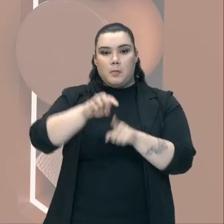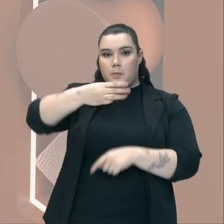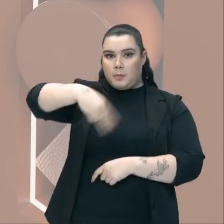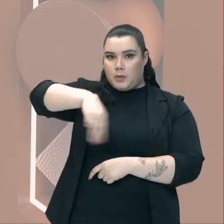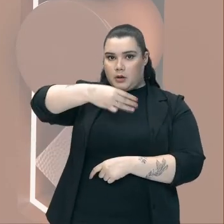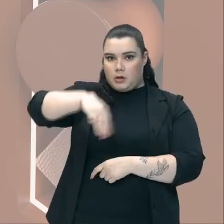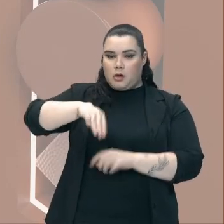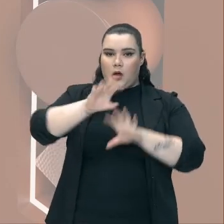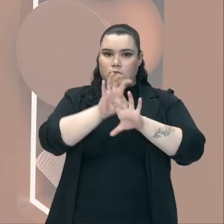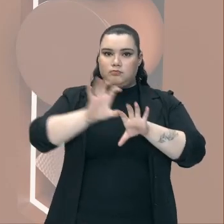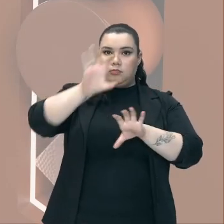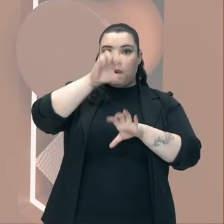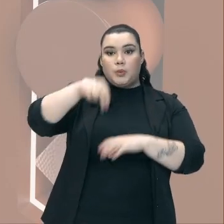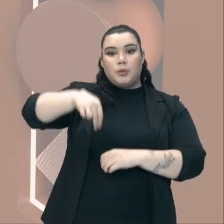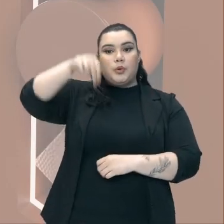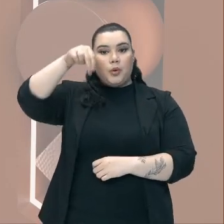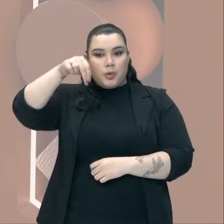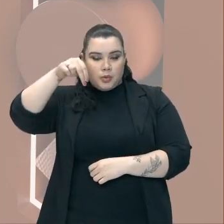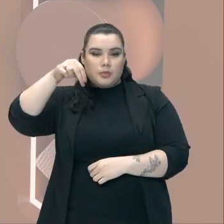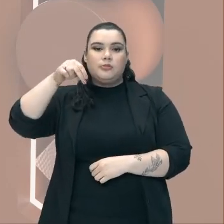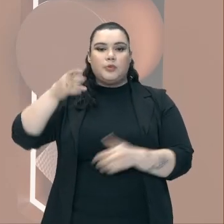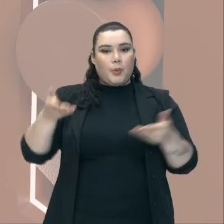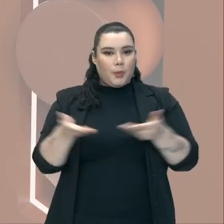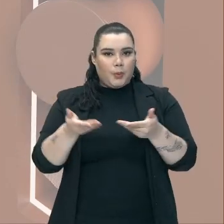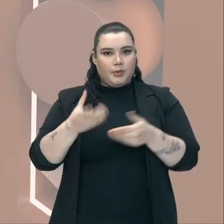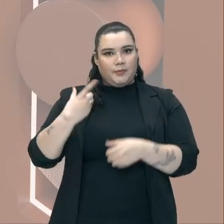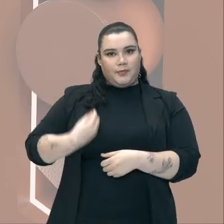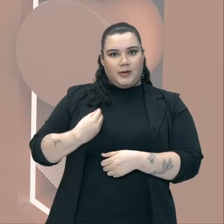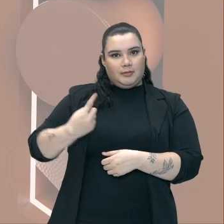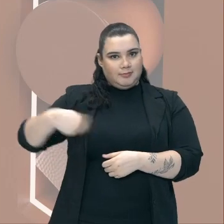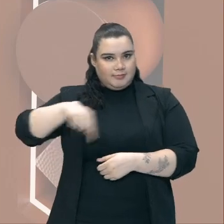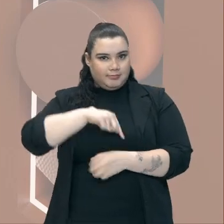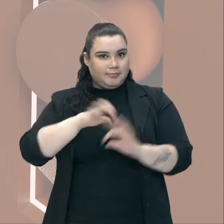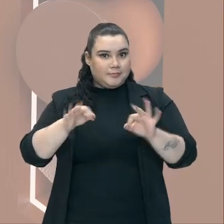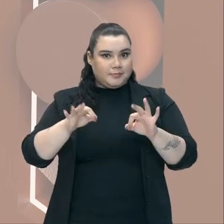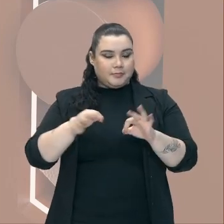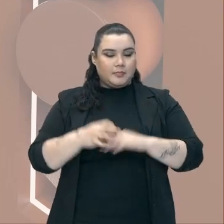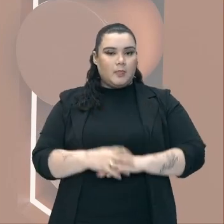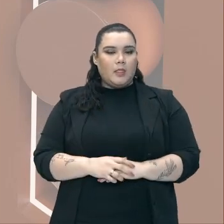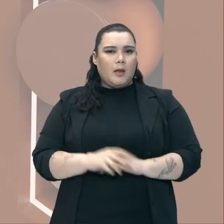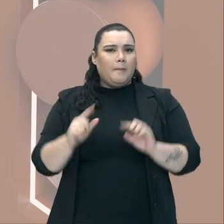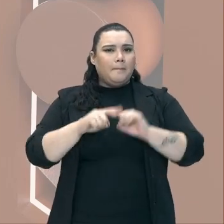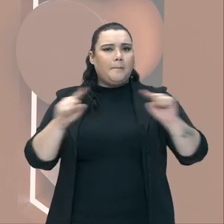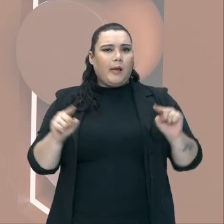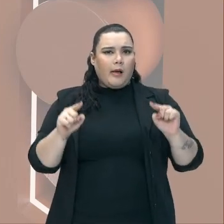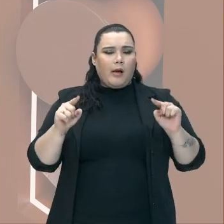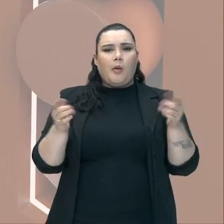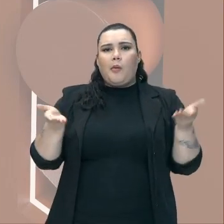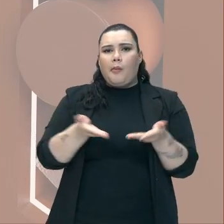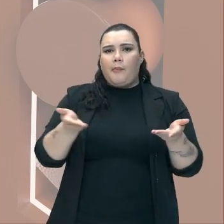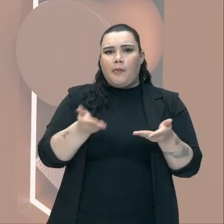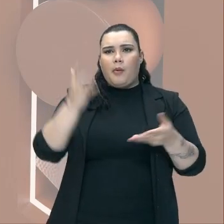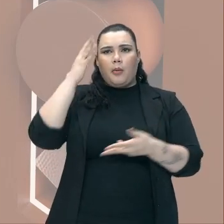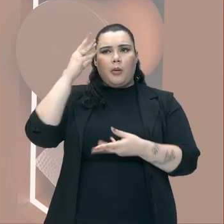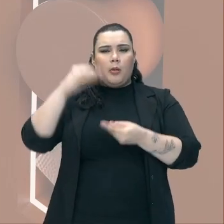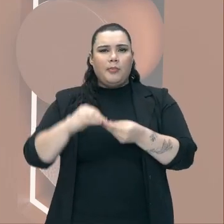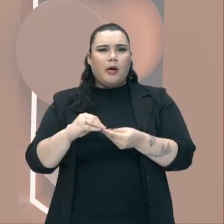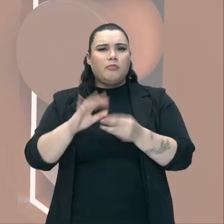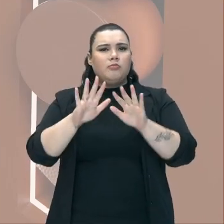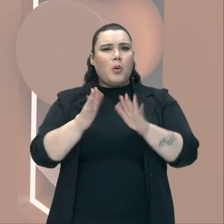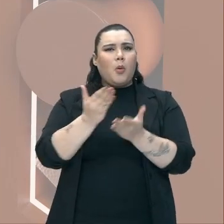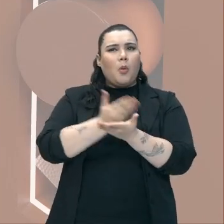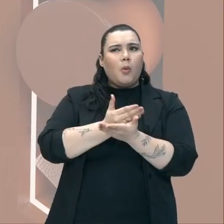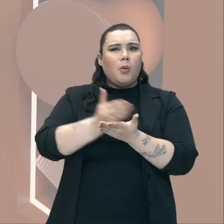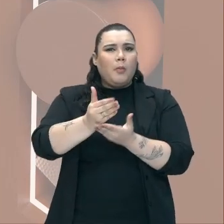cima Da região norte Onde hoje a gente está inserido Mas galera, a gente vai compreender Como que começou a